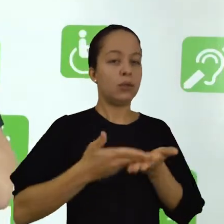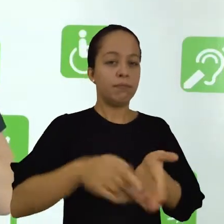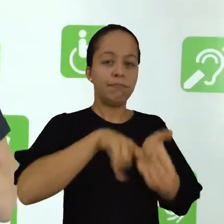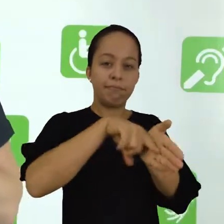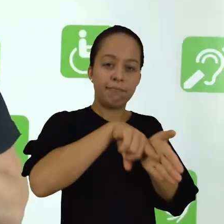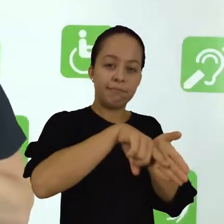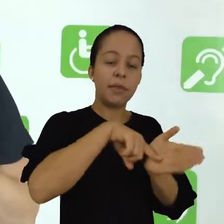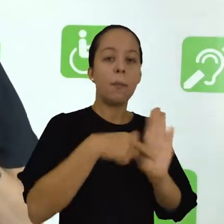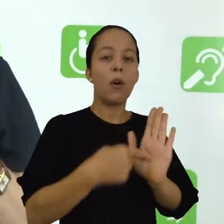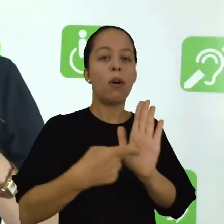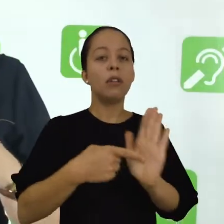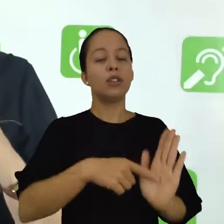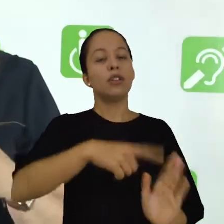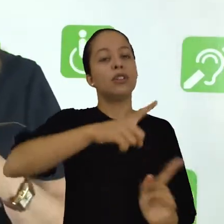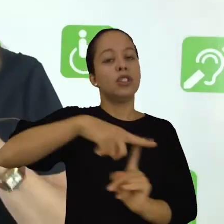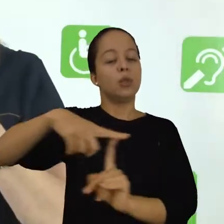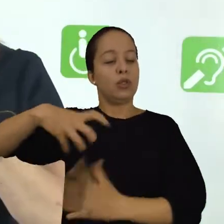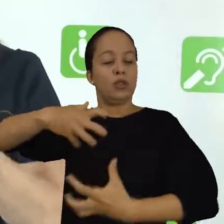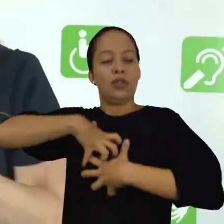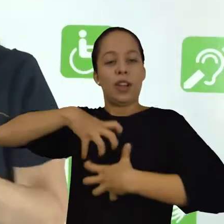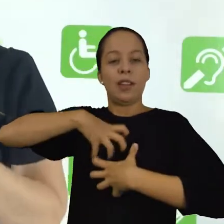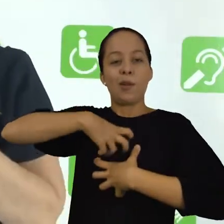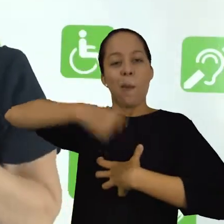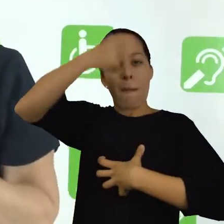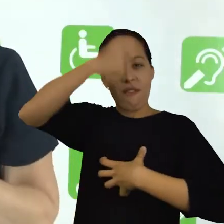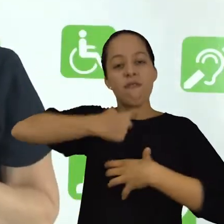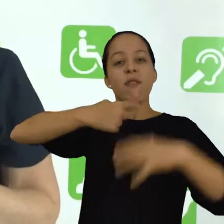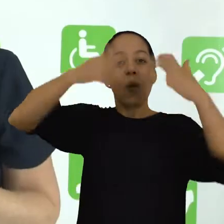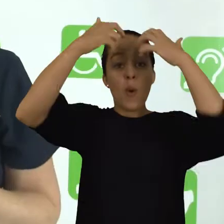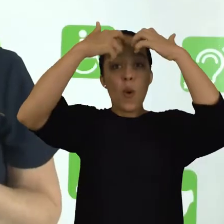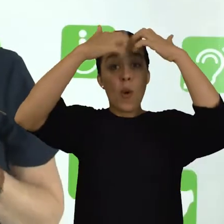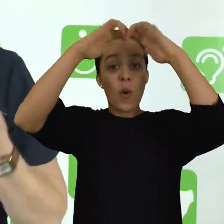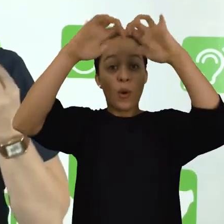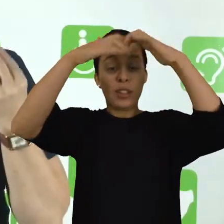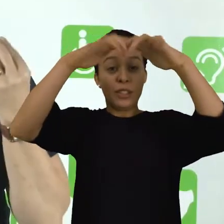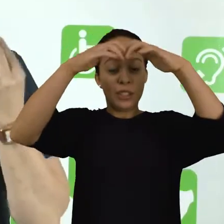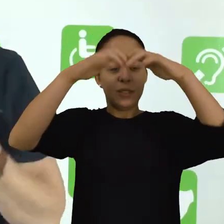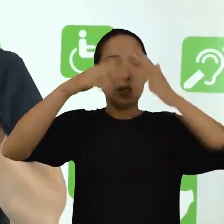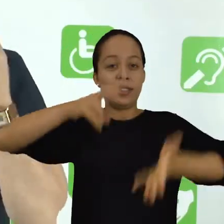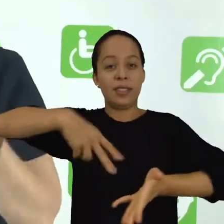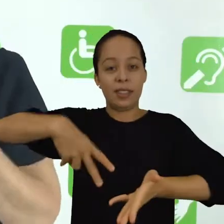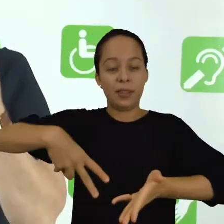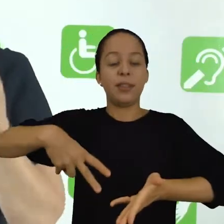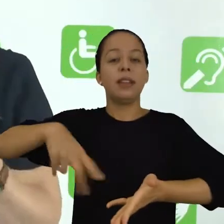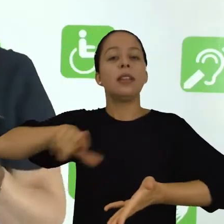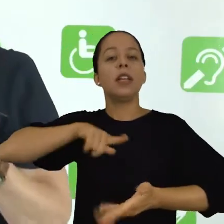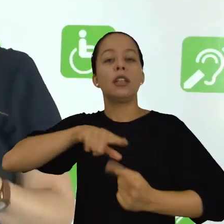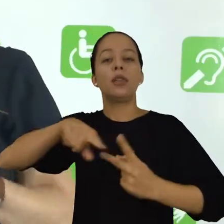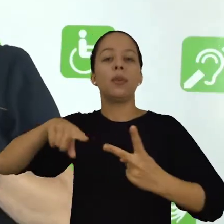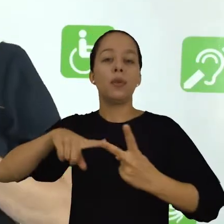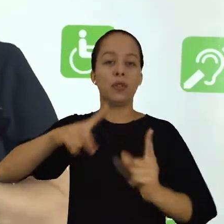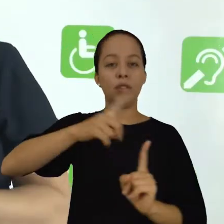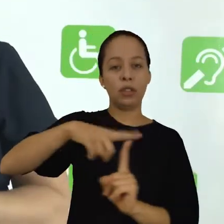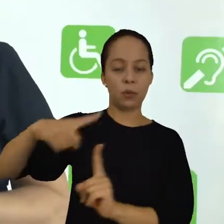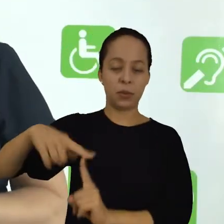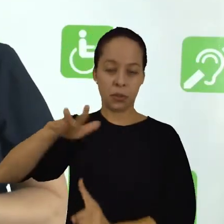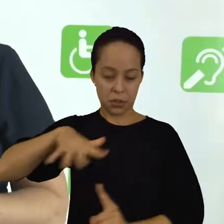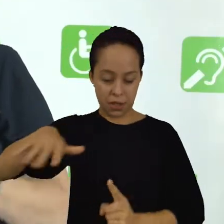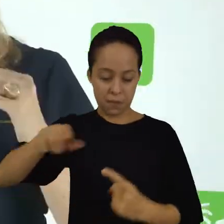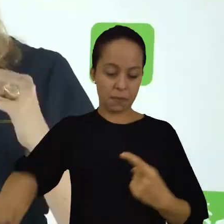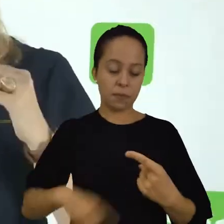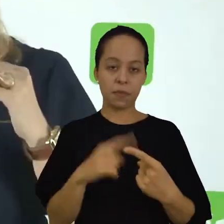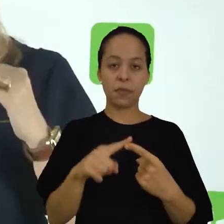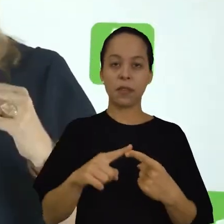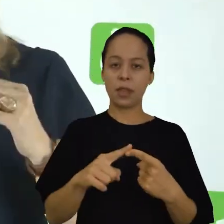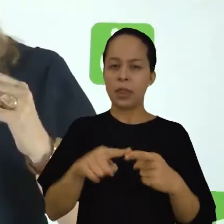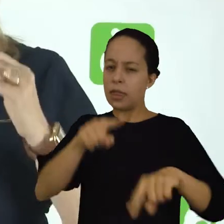estudos sobre estilos cognitivos de leitores que existem dois tipos gerais de estilo cognitivo,